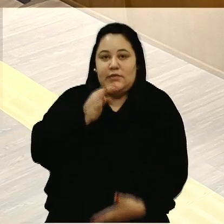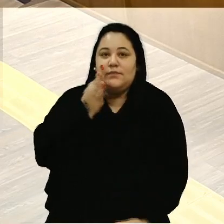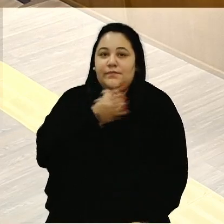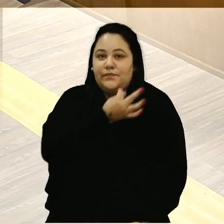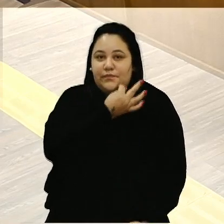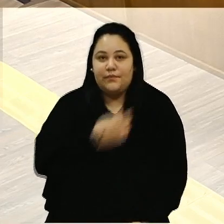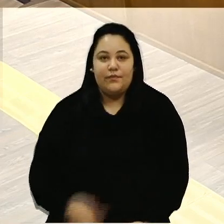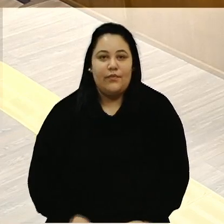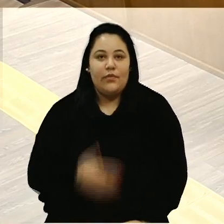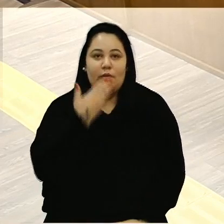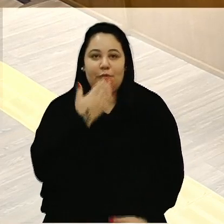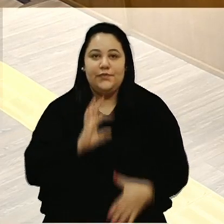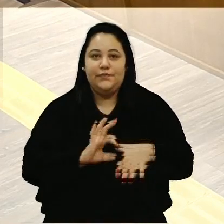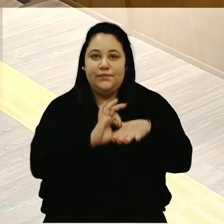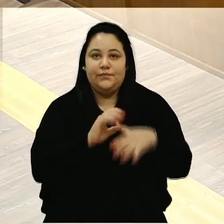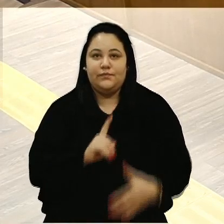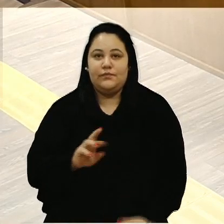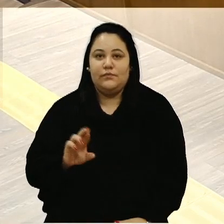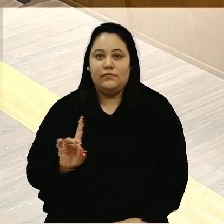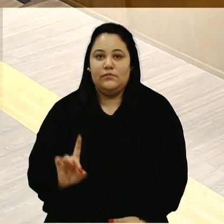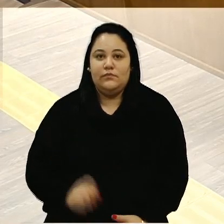Declaração de lei do PRD, presidente.